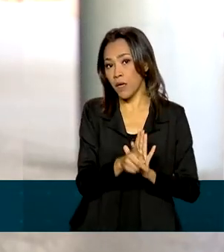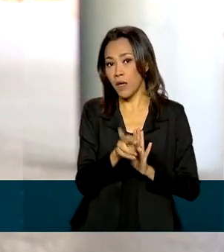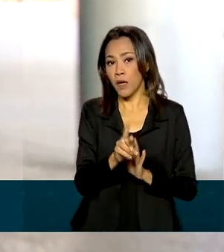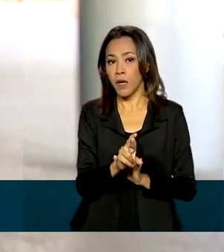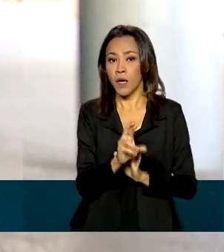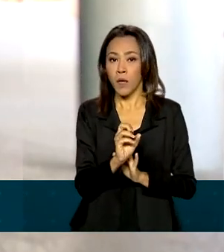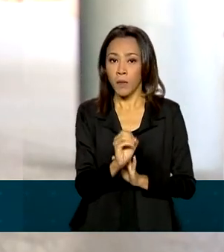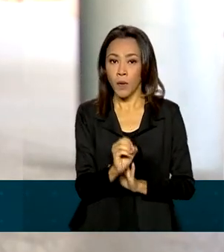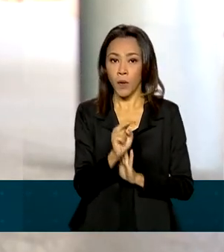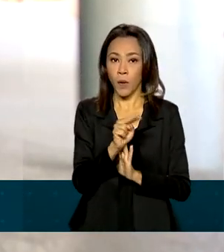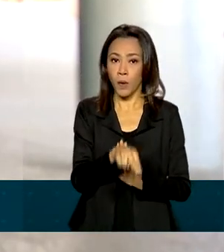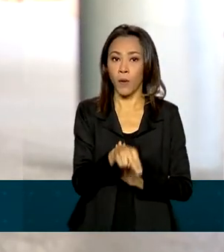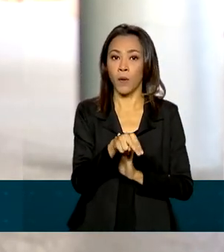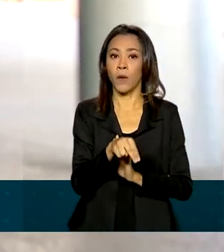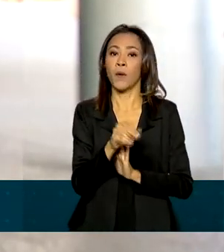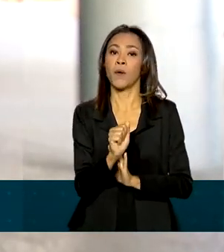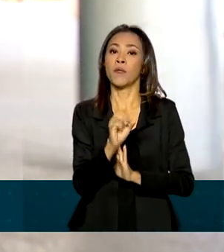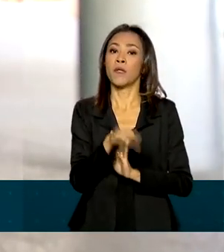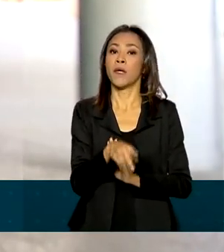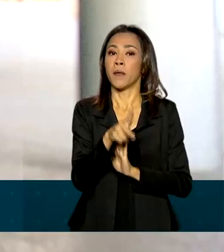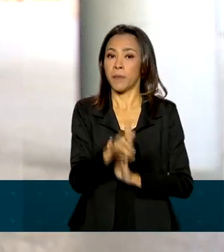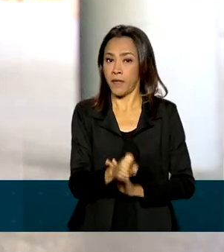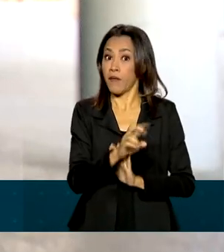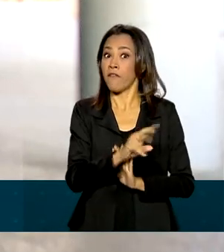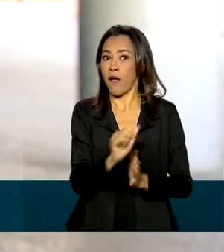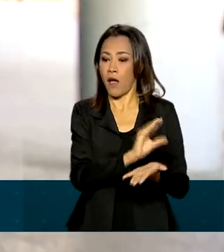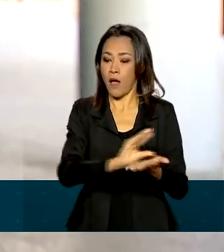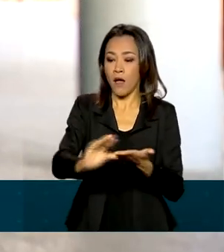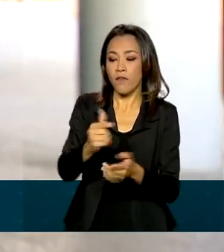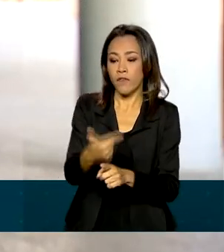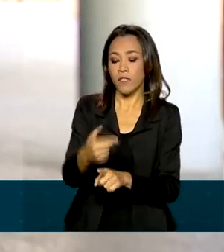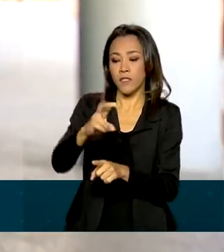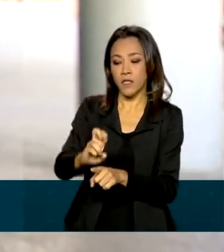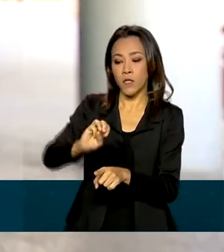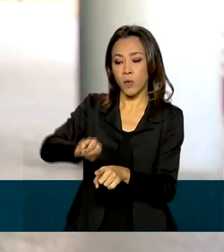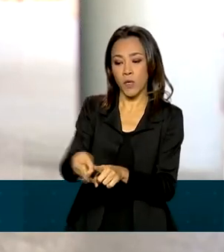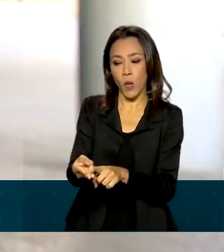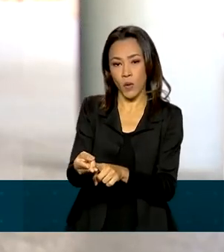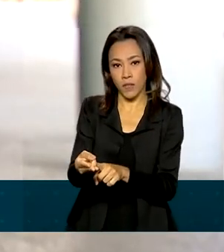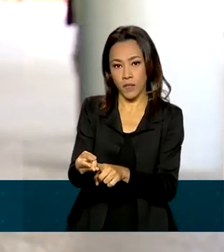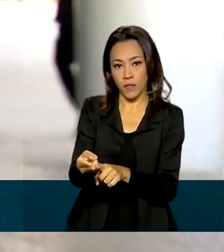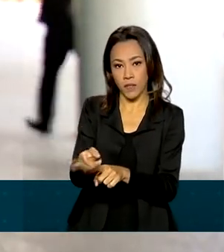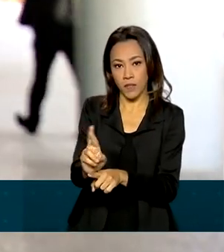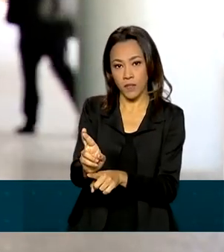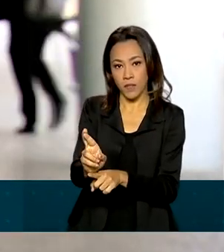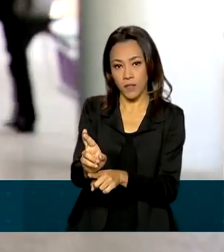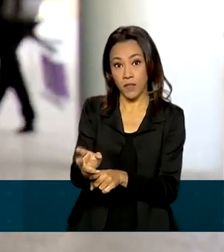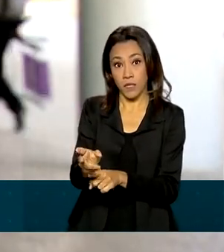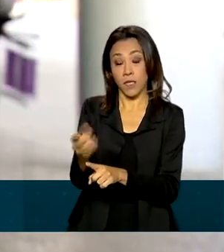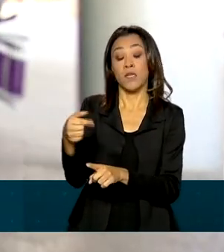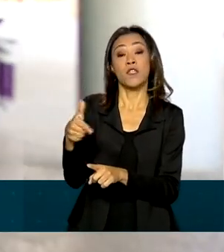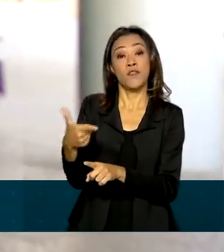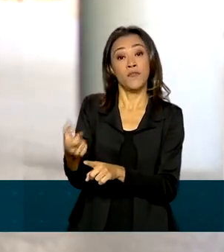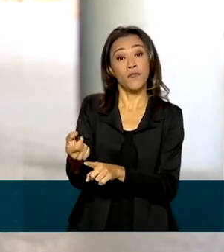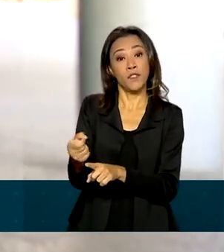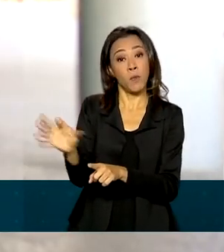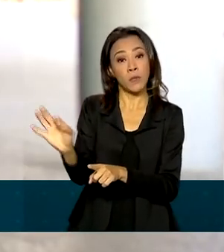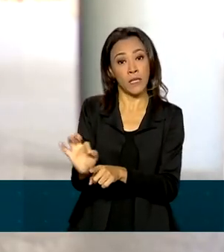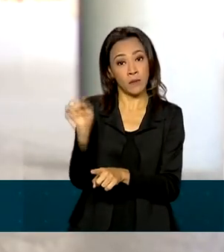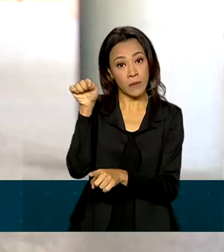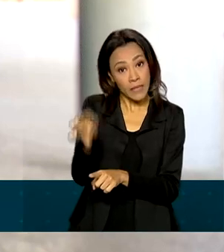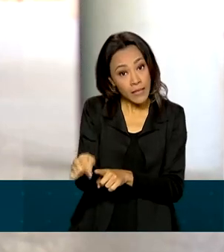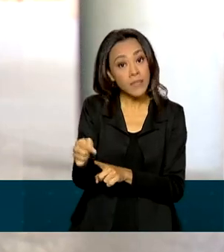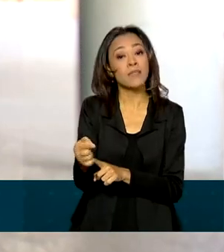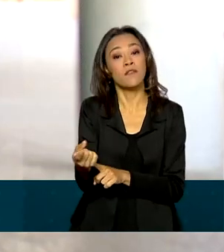apoio a pequenos empresários vai destinar 25 milhões de reais e 20% desse valor total vai ser destinado para os